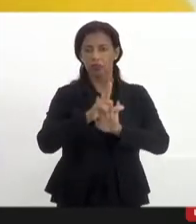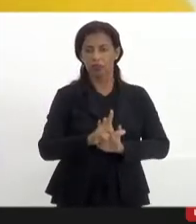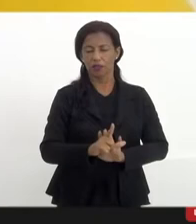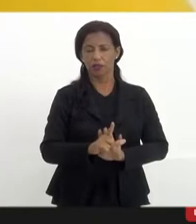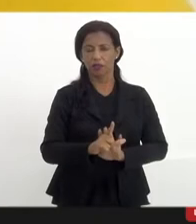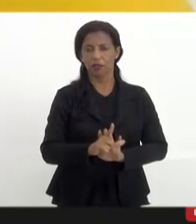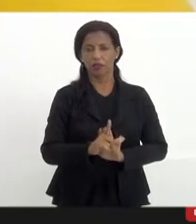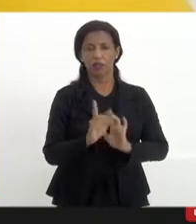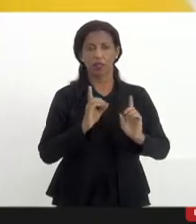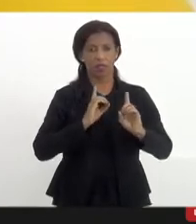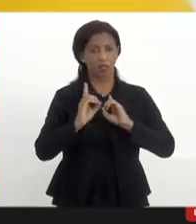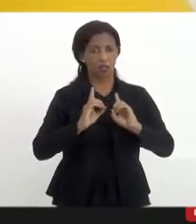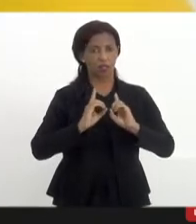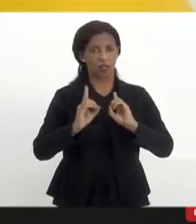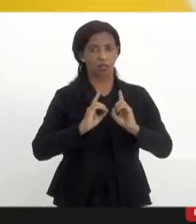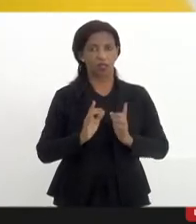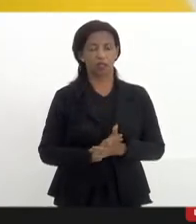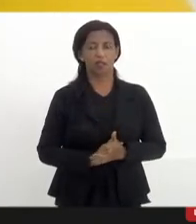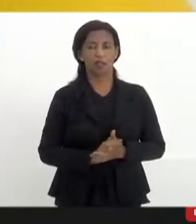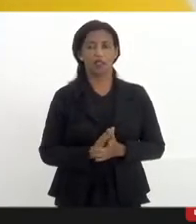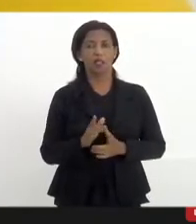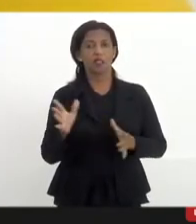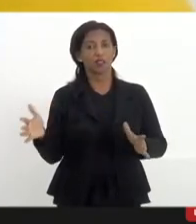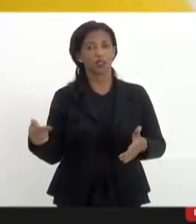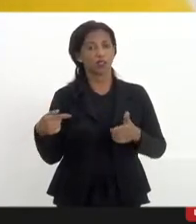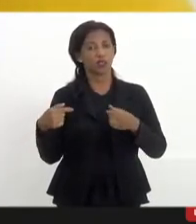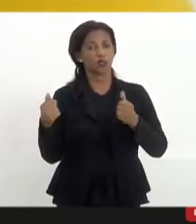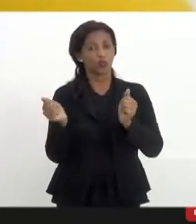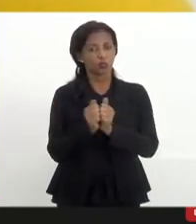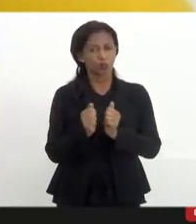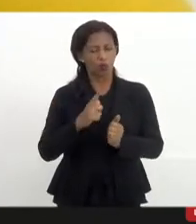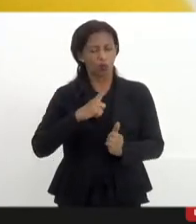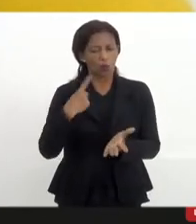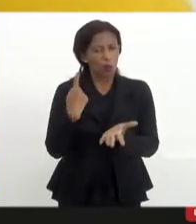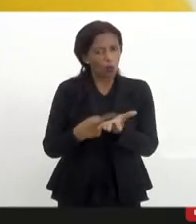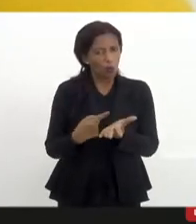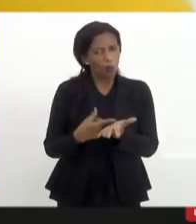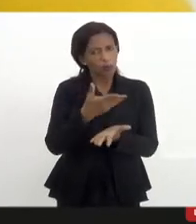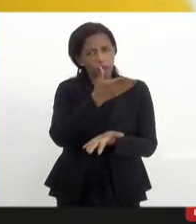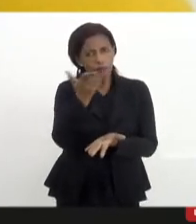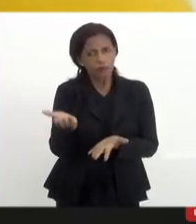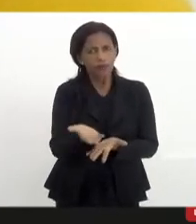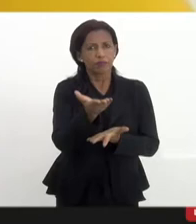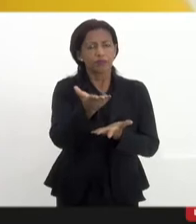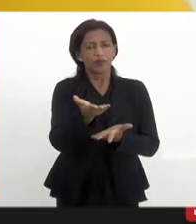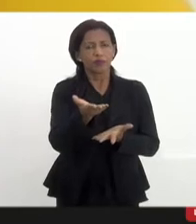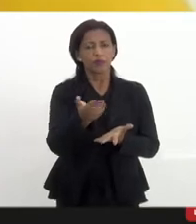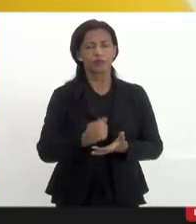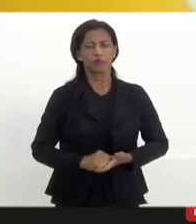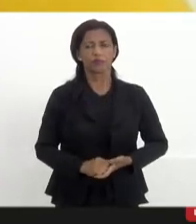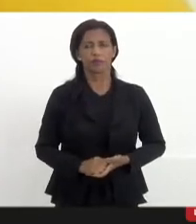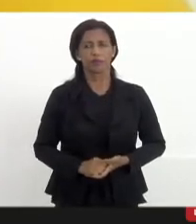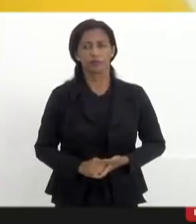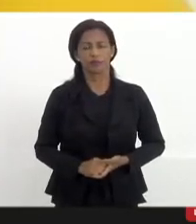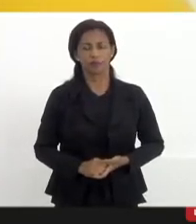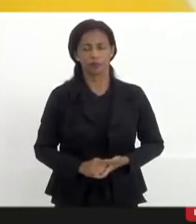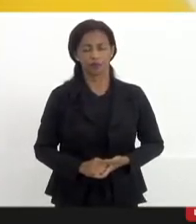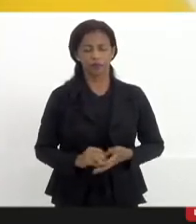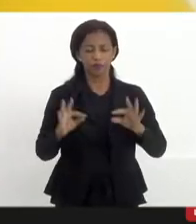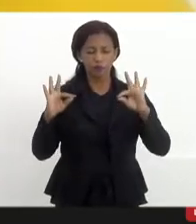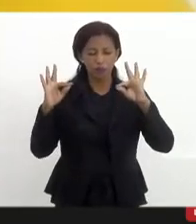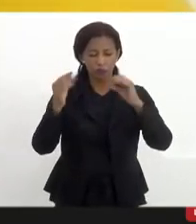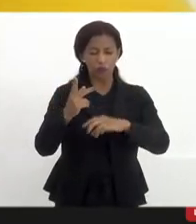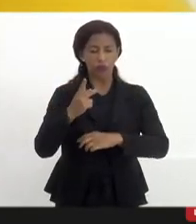debates que estejam relacionados. Eu mesmo tenho compromisso com vocês de que aquilo que diz